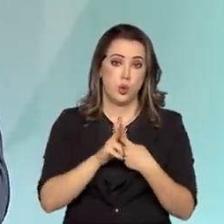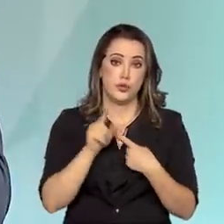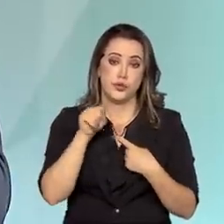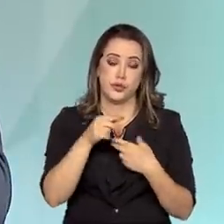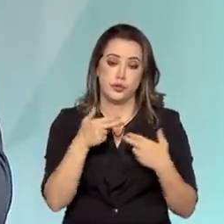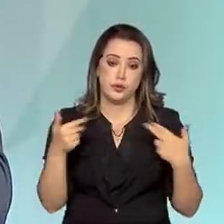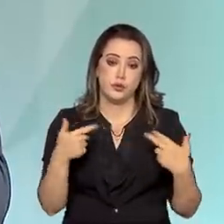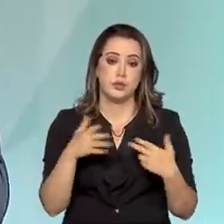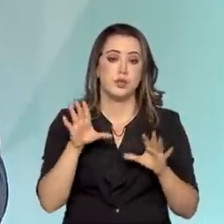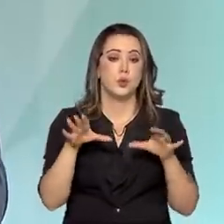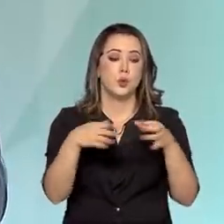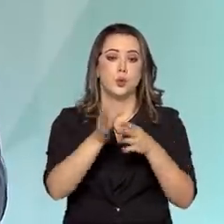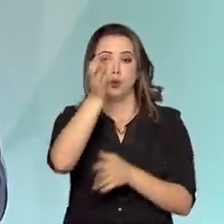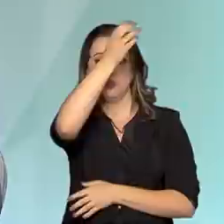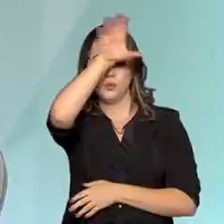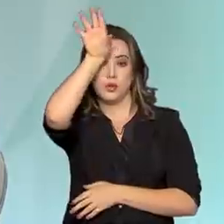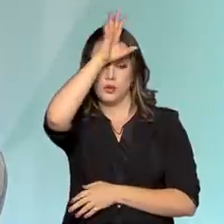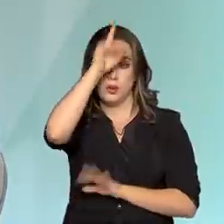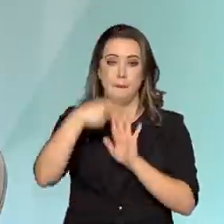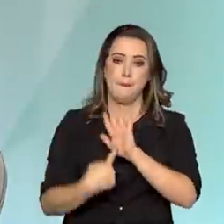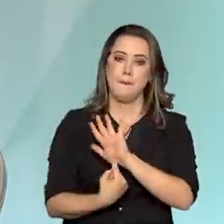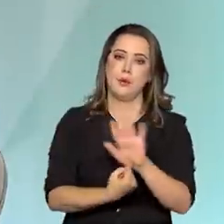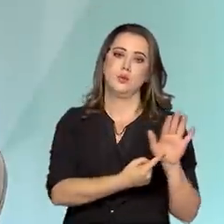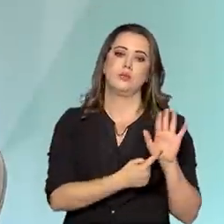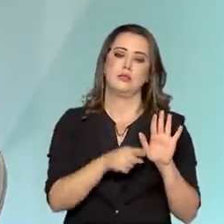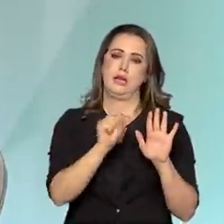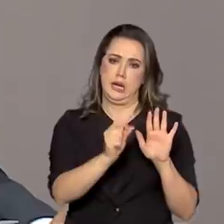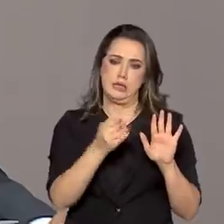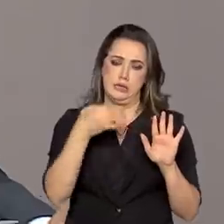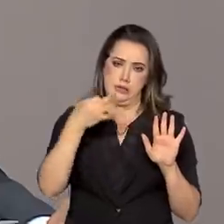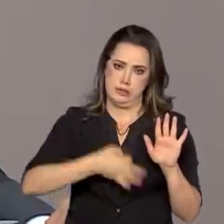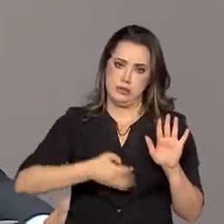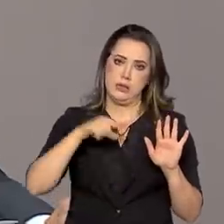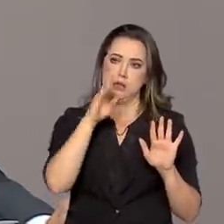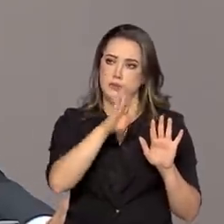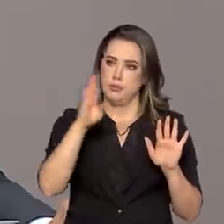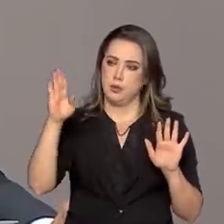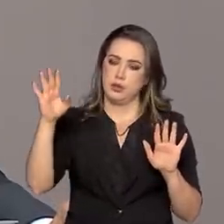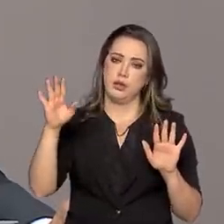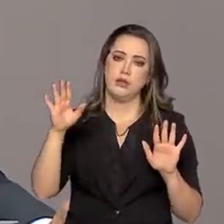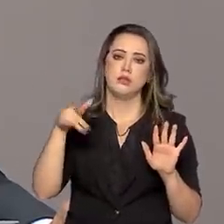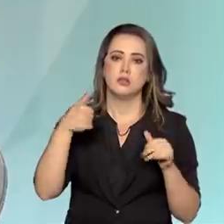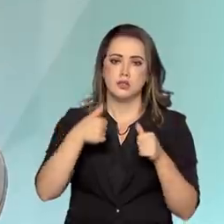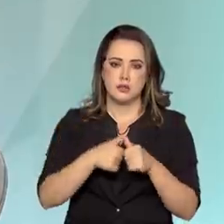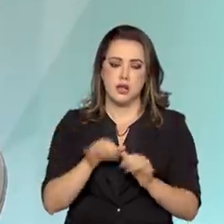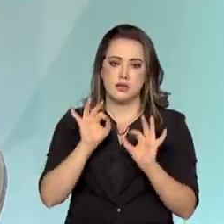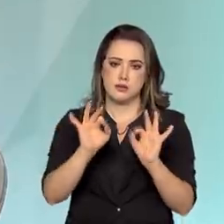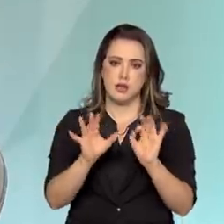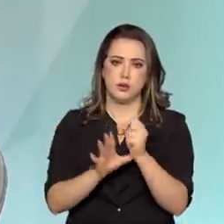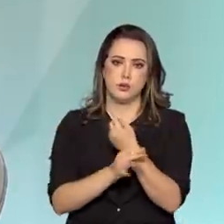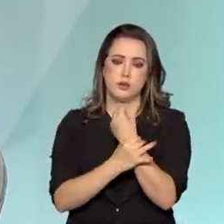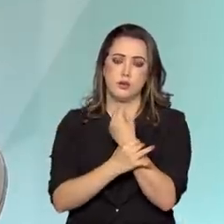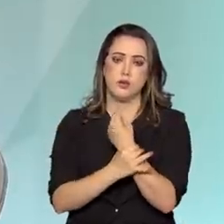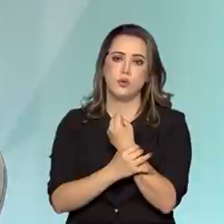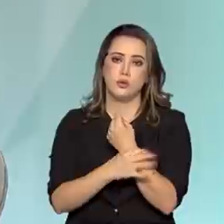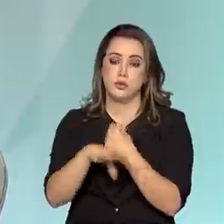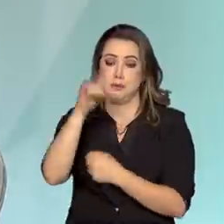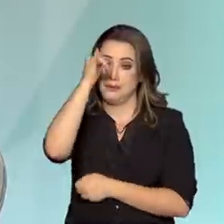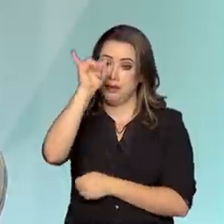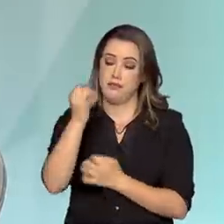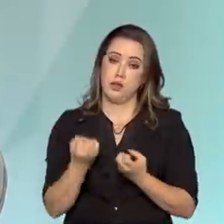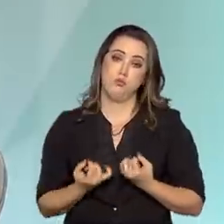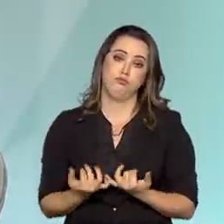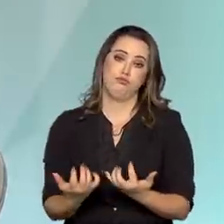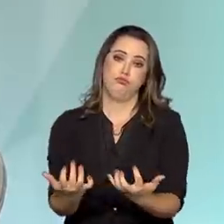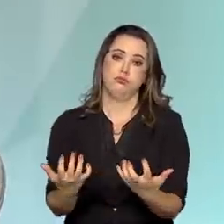o Corpo de Bombeiros acenasse ou nos desse um atestado de que a Biblioteca Nacional está em dia com a segurança contra incêndios e